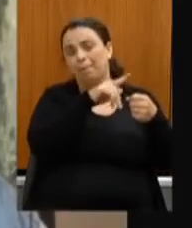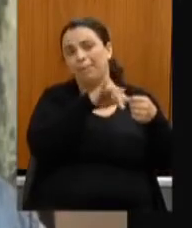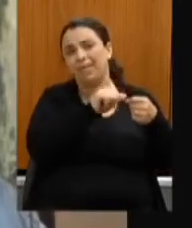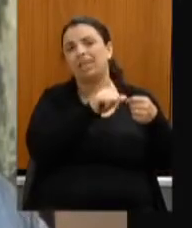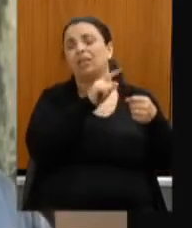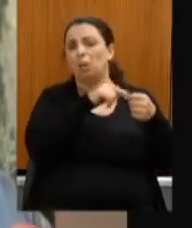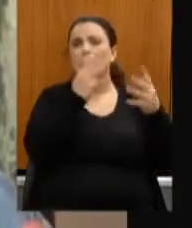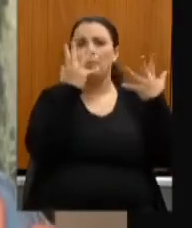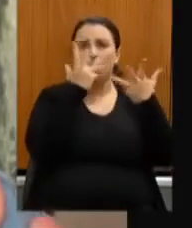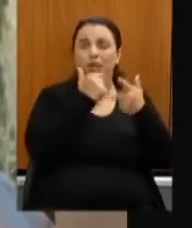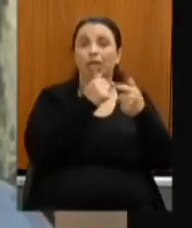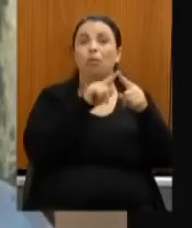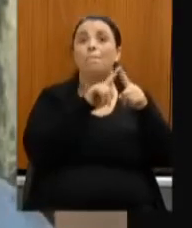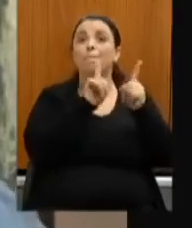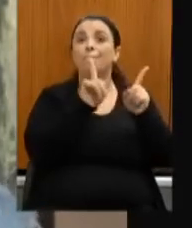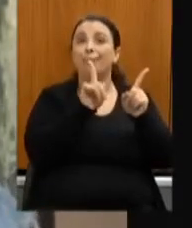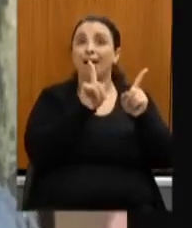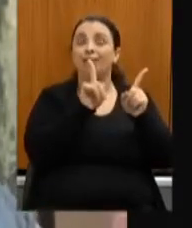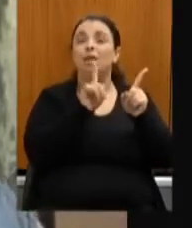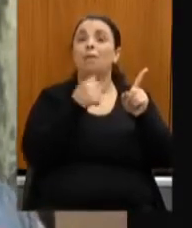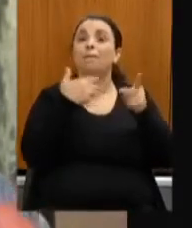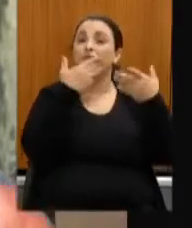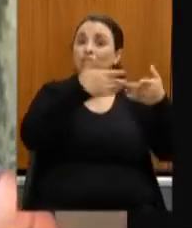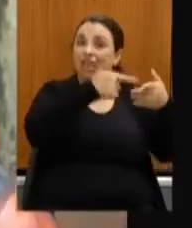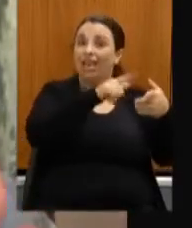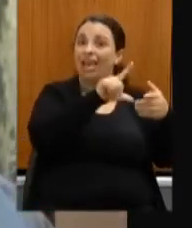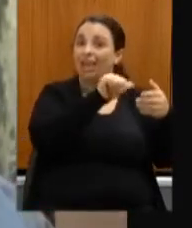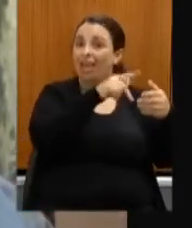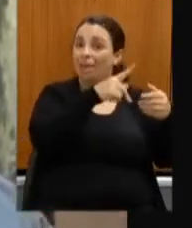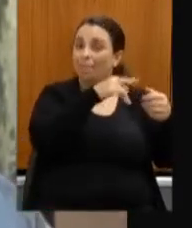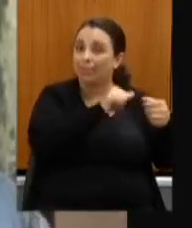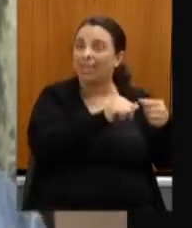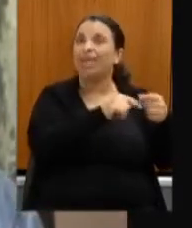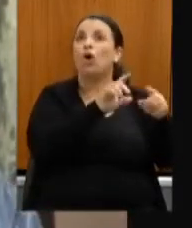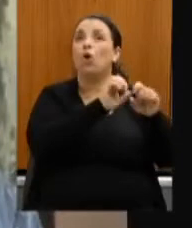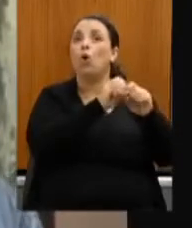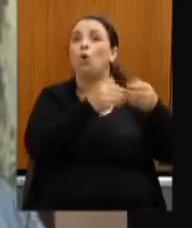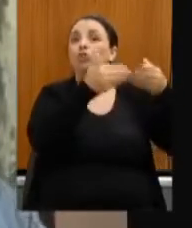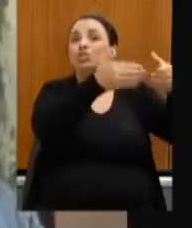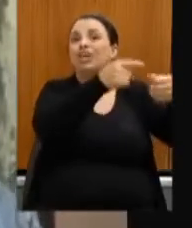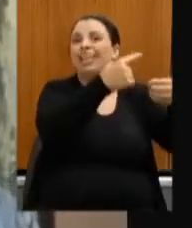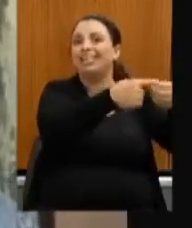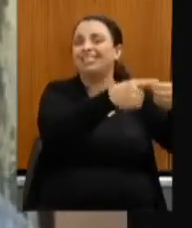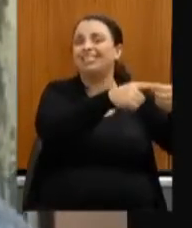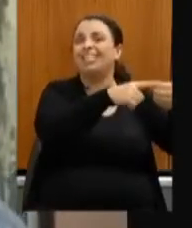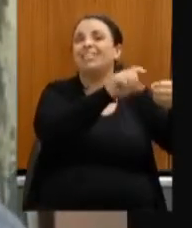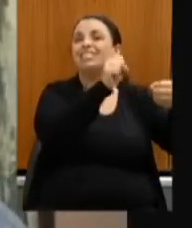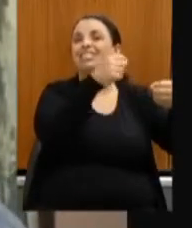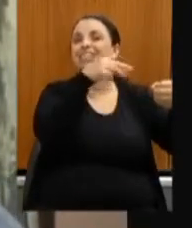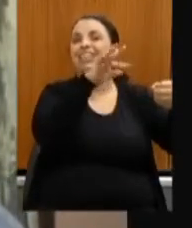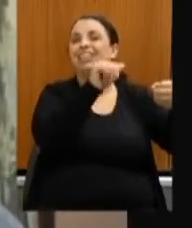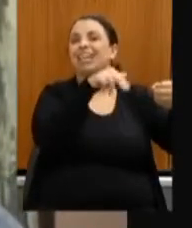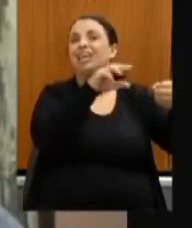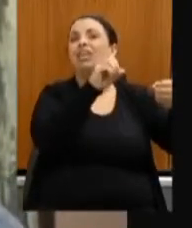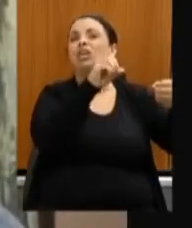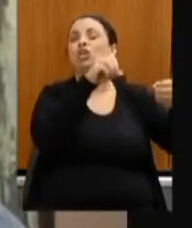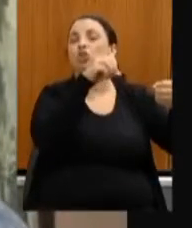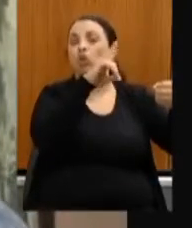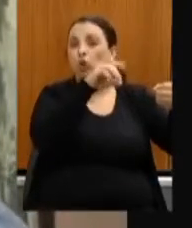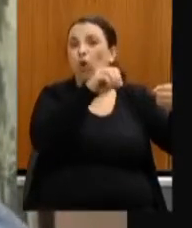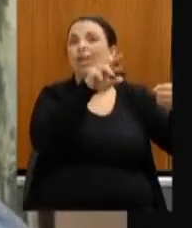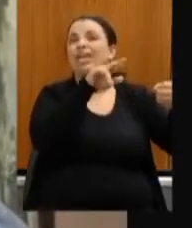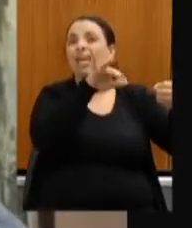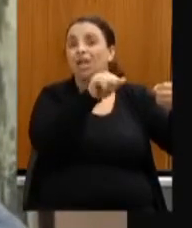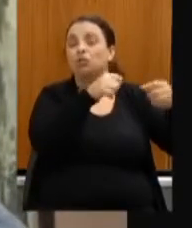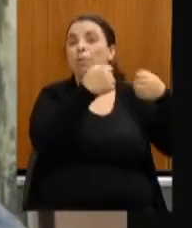na Lapinha da Serra pra chegar na em Santana do Riacho nós tivemos que passar pela Serra do Cipó que é hoje